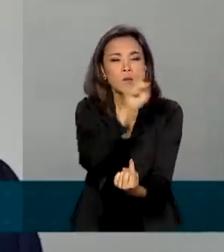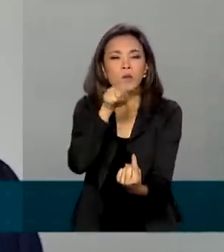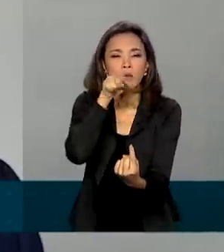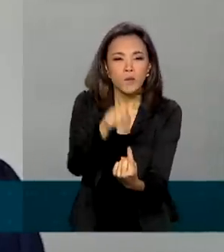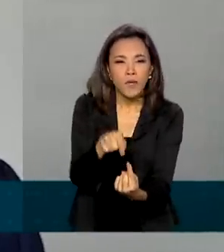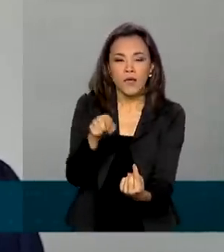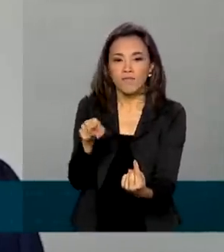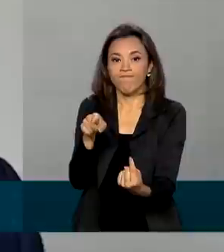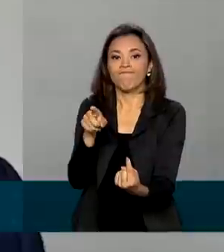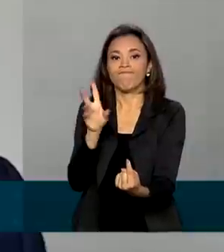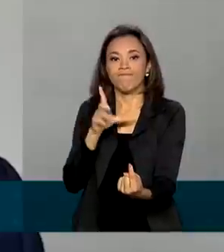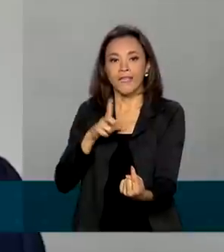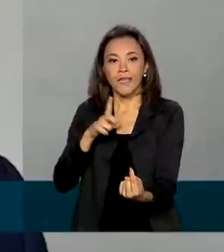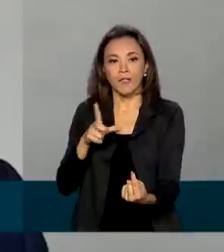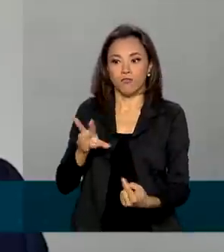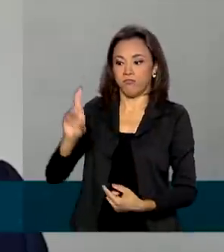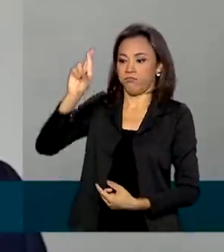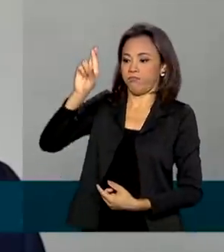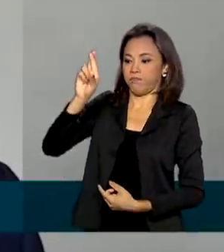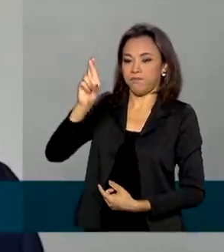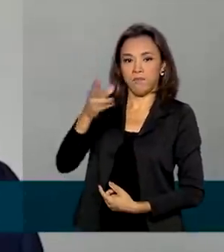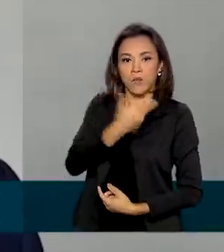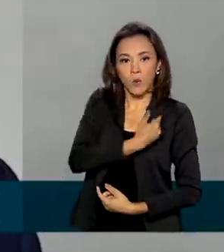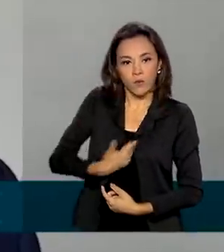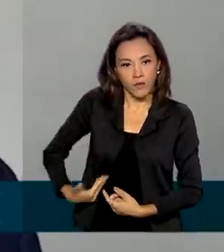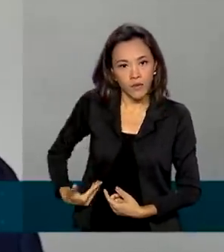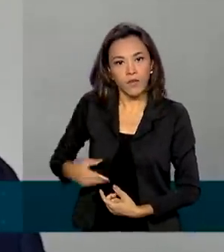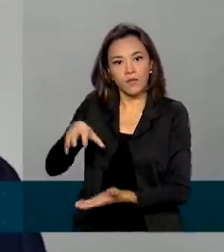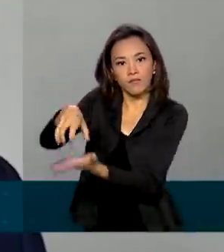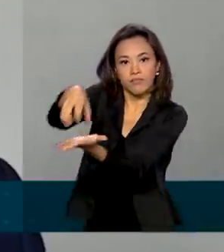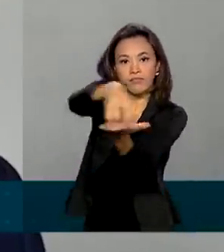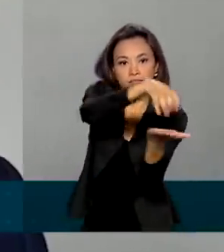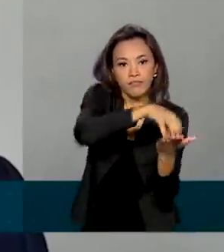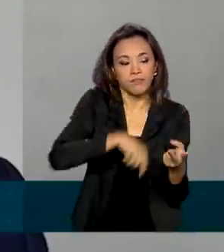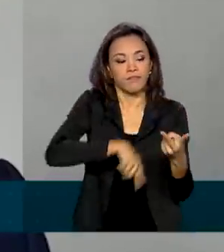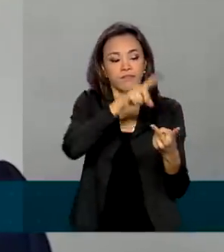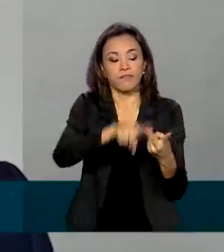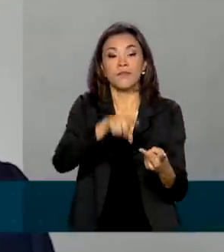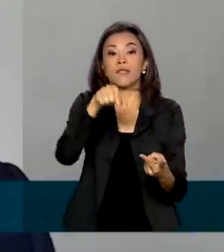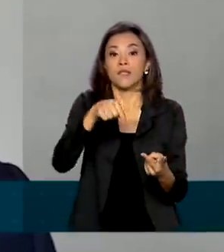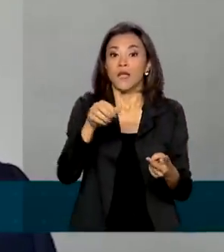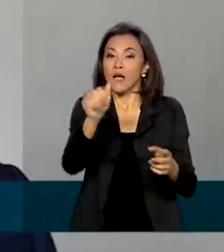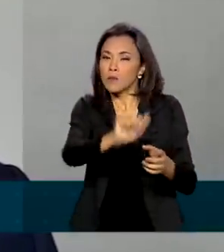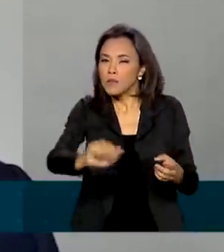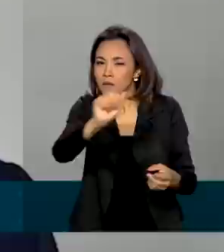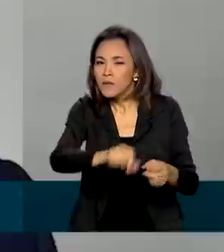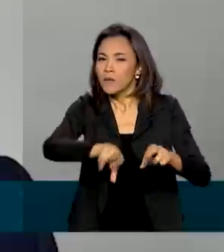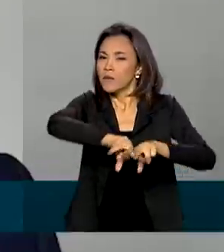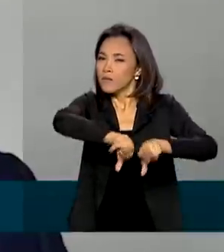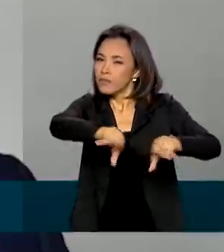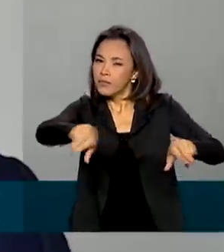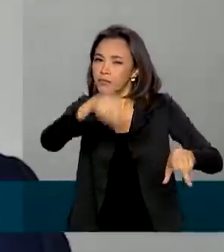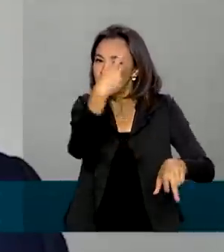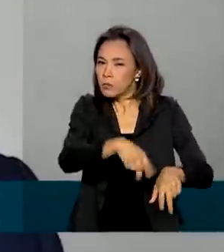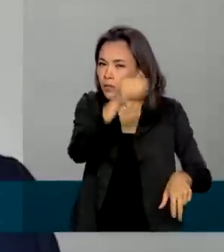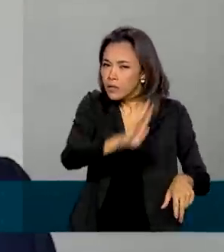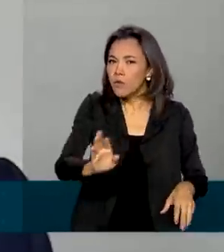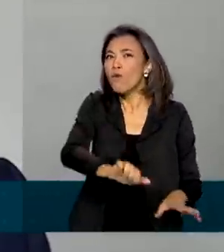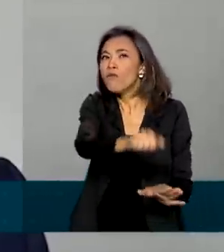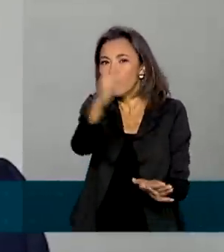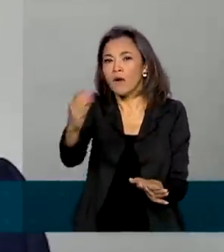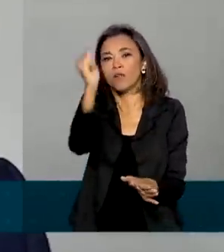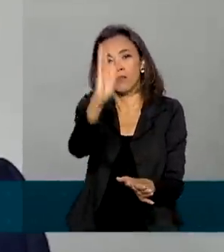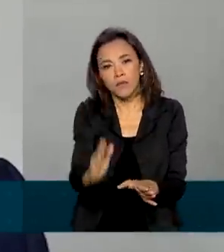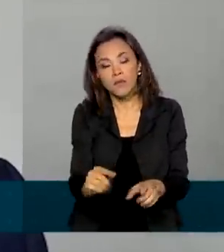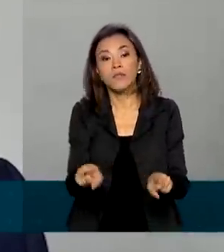com representantes de órgãos públicos, entidades nacionais e internacionais, mas especialmente